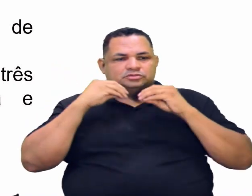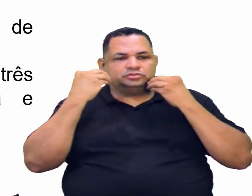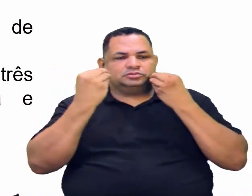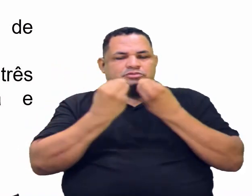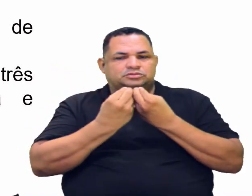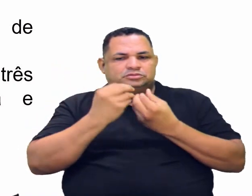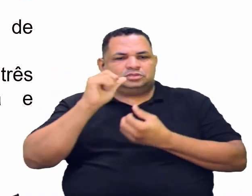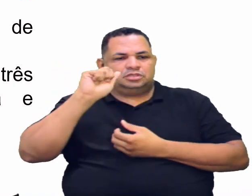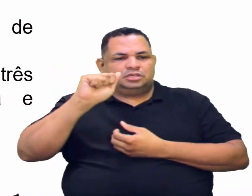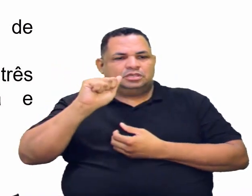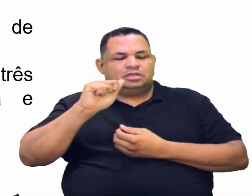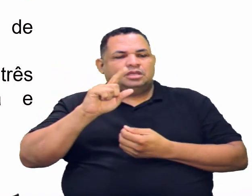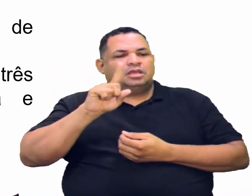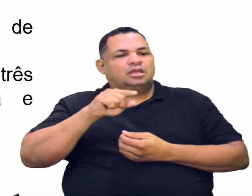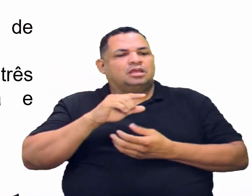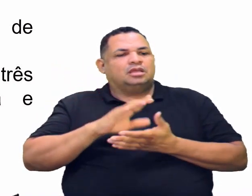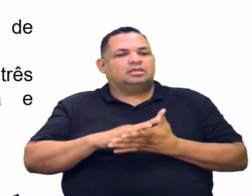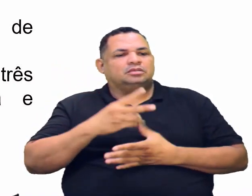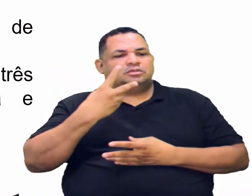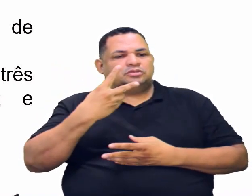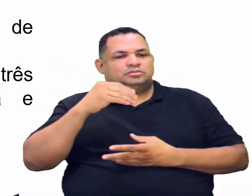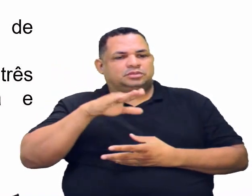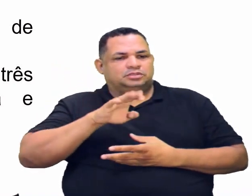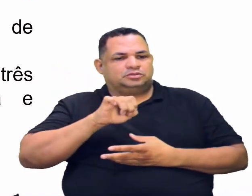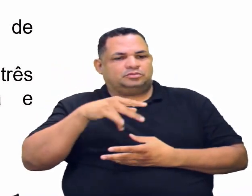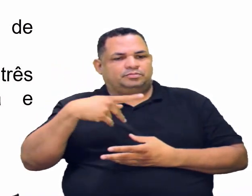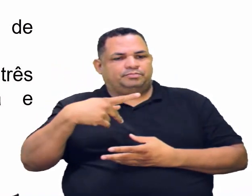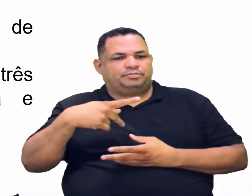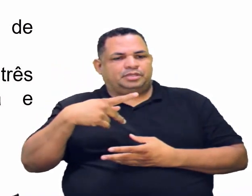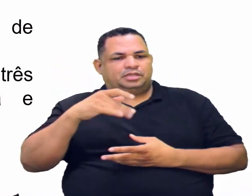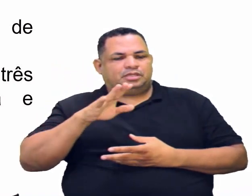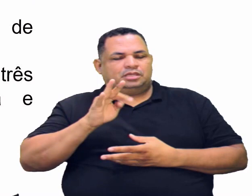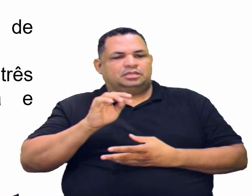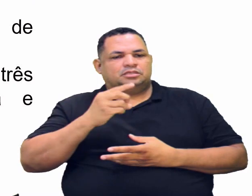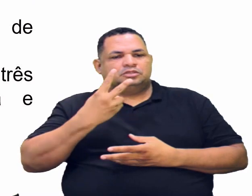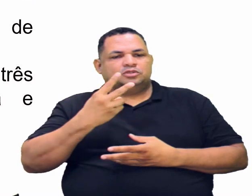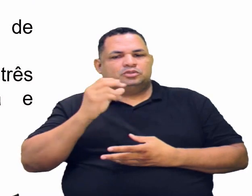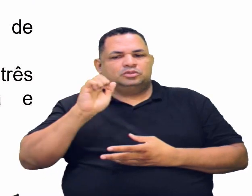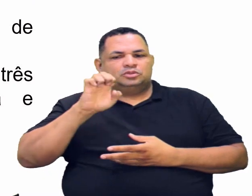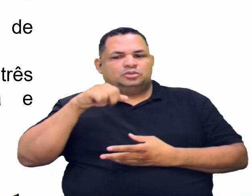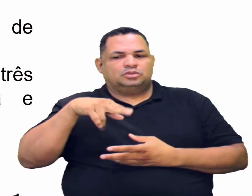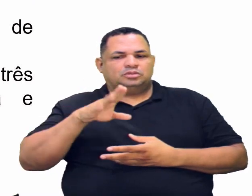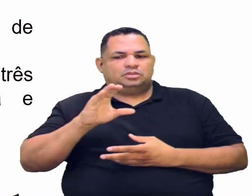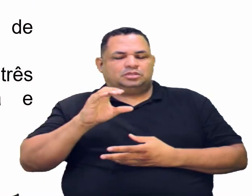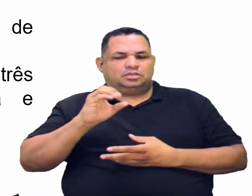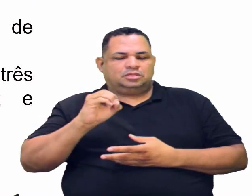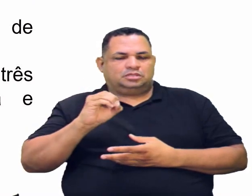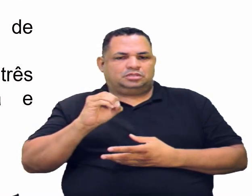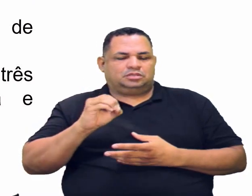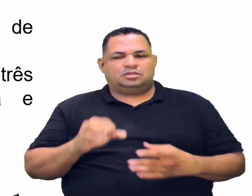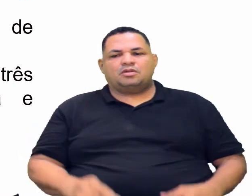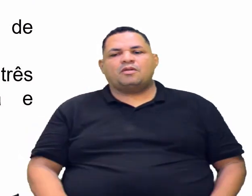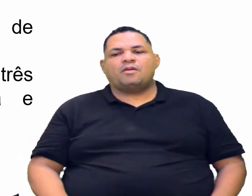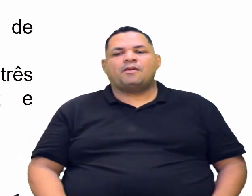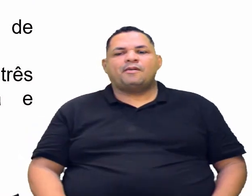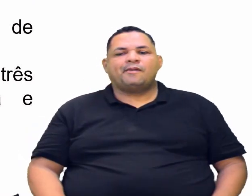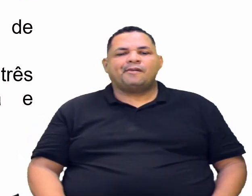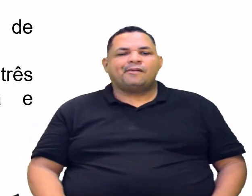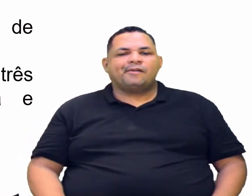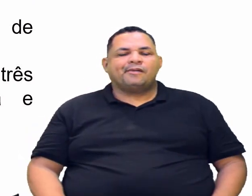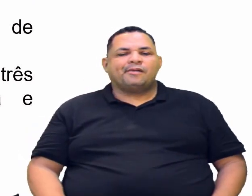da substância A é 2-metil-pentan-2-eno.